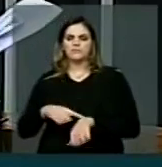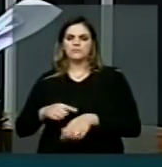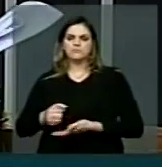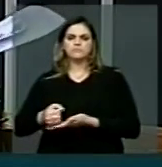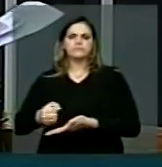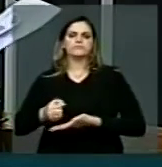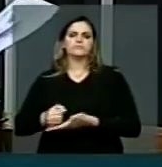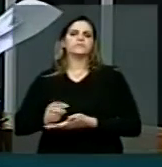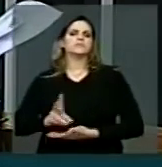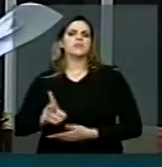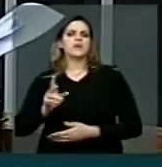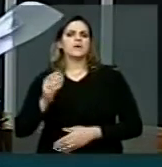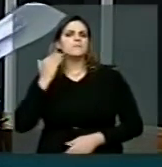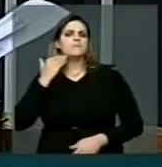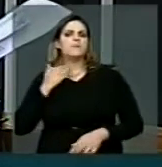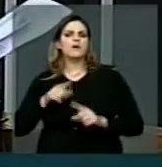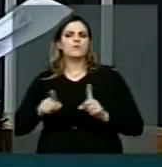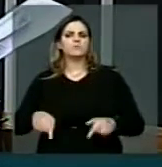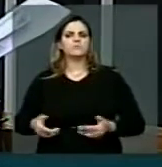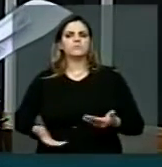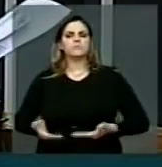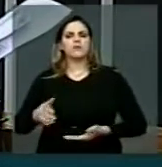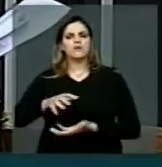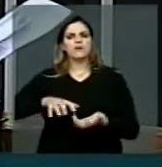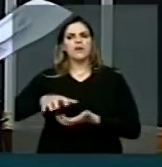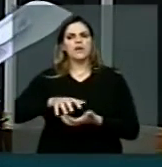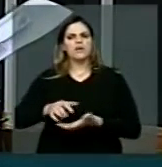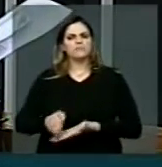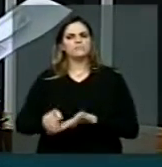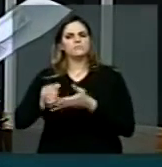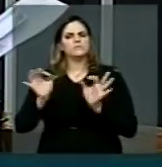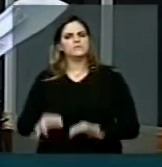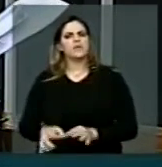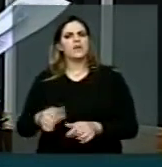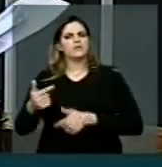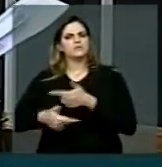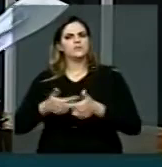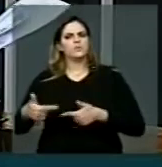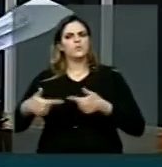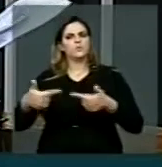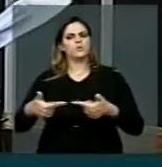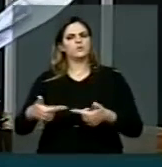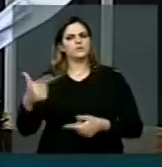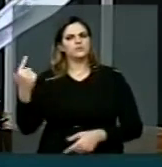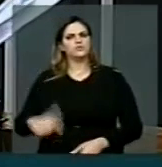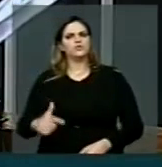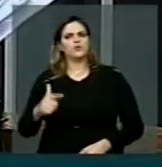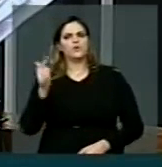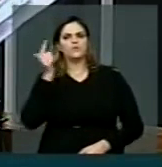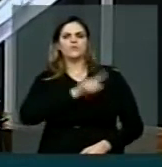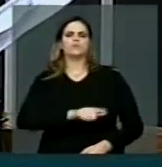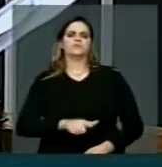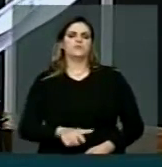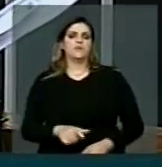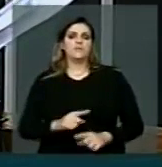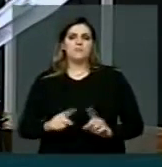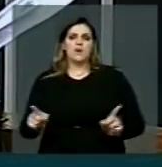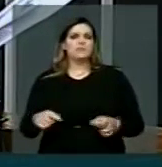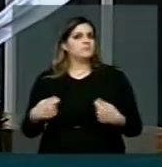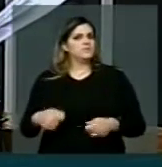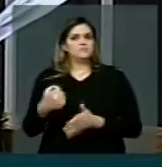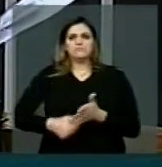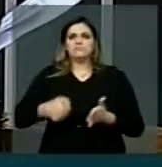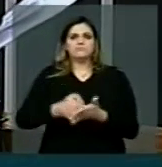solidariedade ao movimento que nós temos que ressaltar a legitimidade desse movimento, que mais uma vez se faz necessário para que os